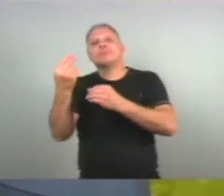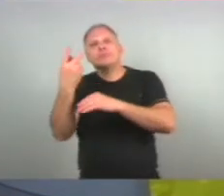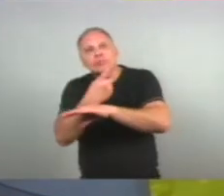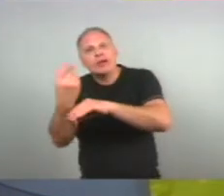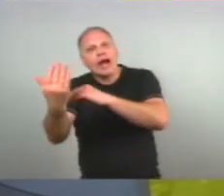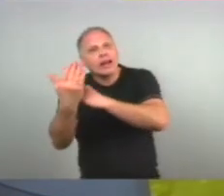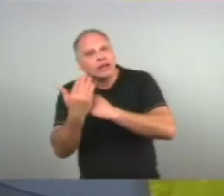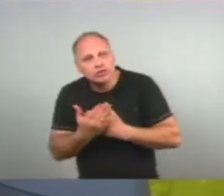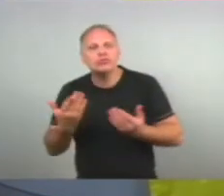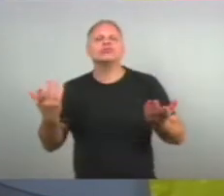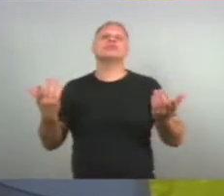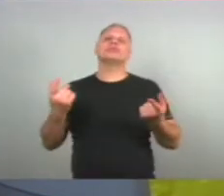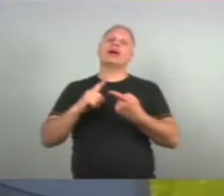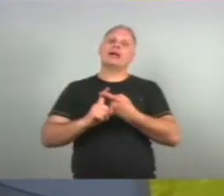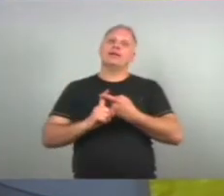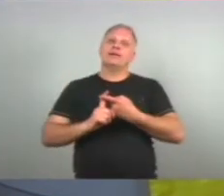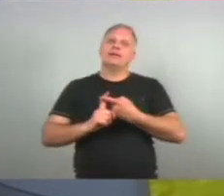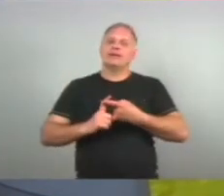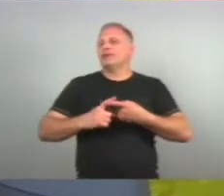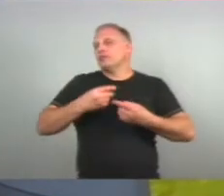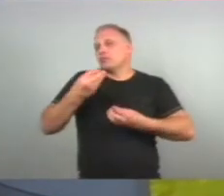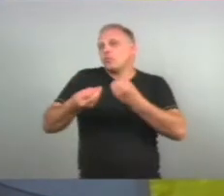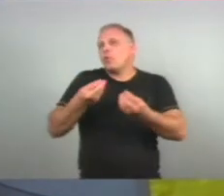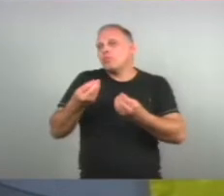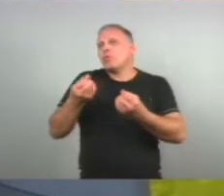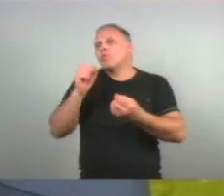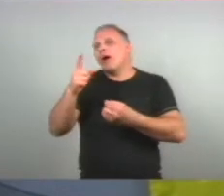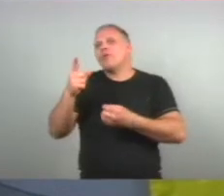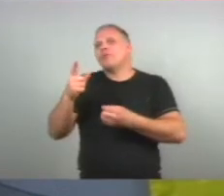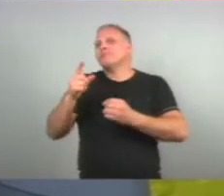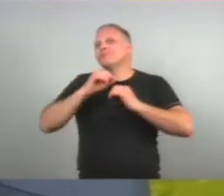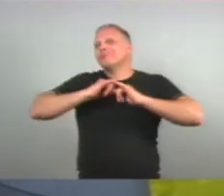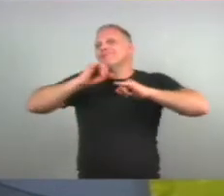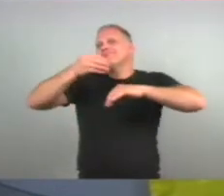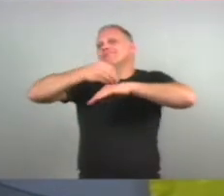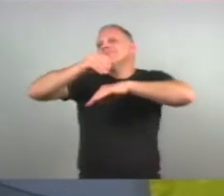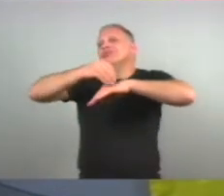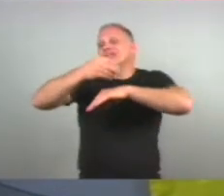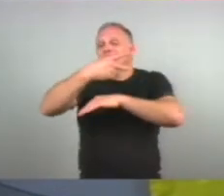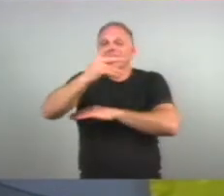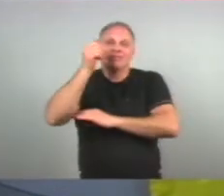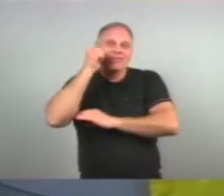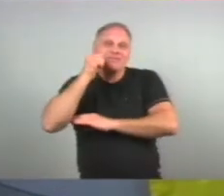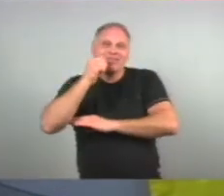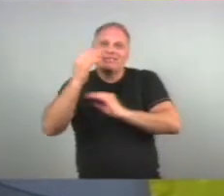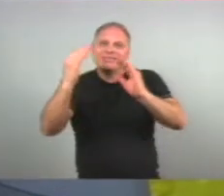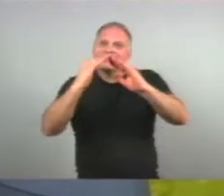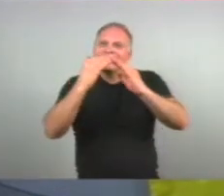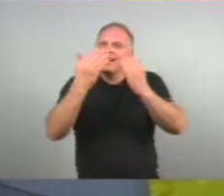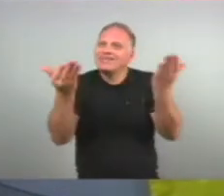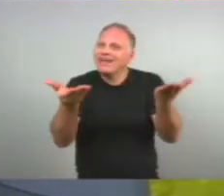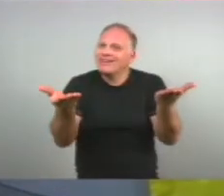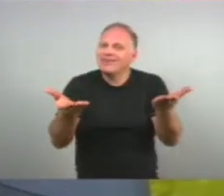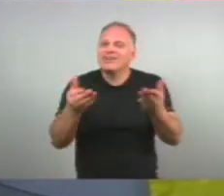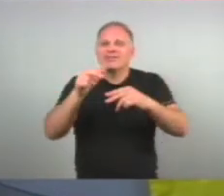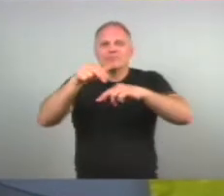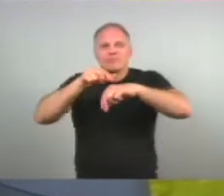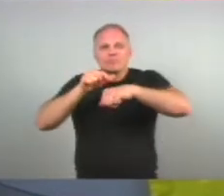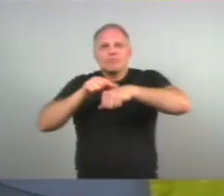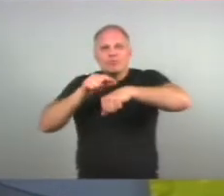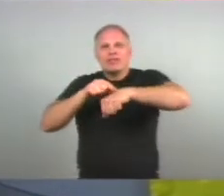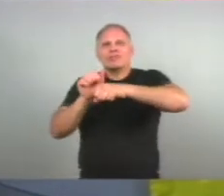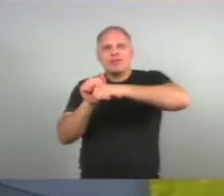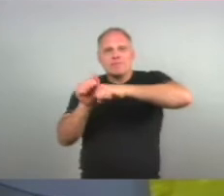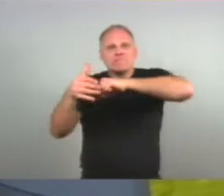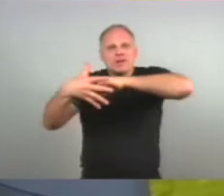Né? Enfim Que tipo de recado Tu deixaria para elas Nesse momento agora De pandemia De pós